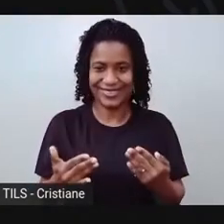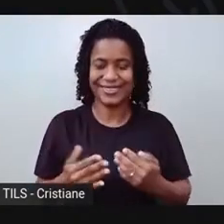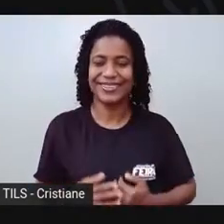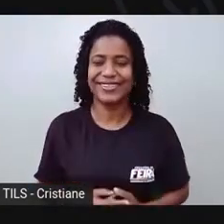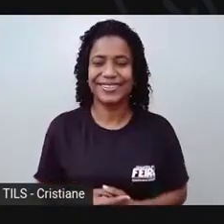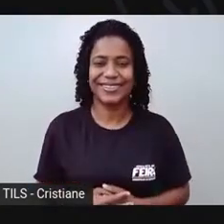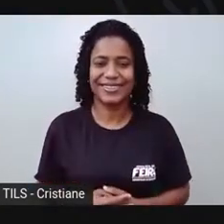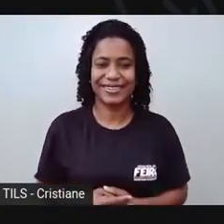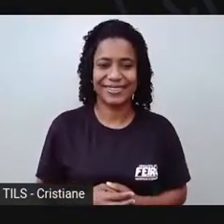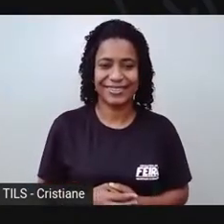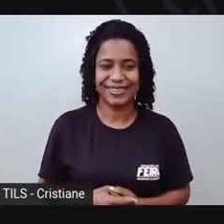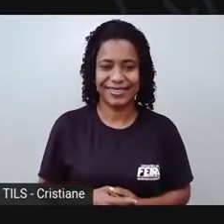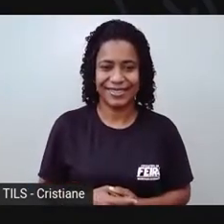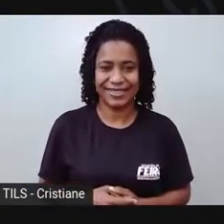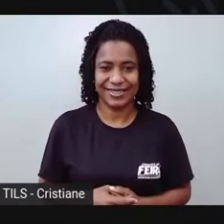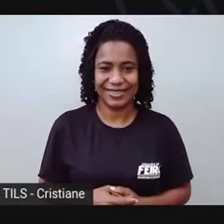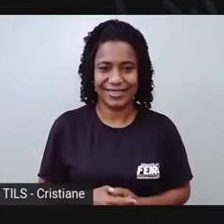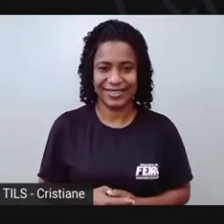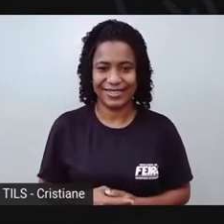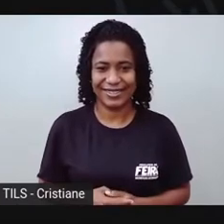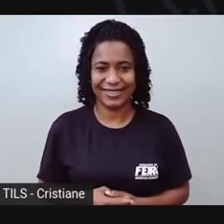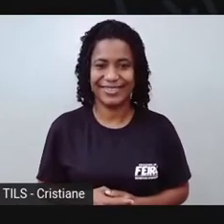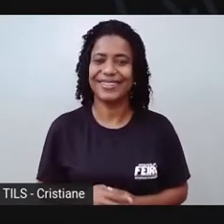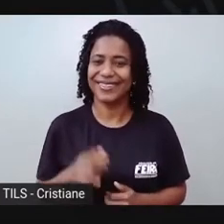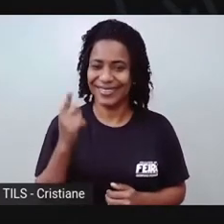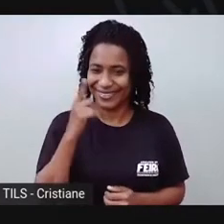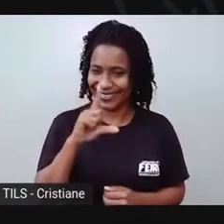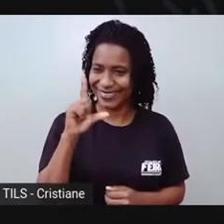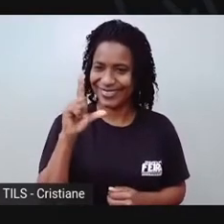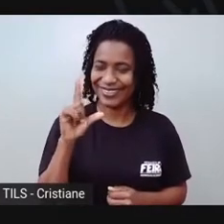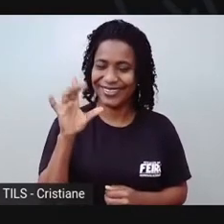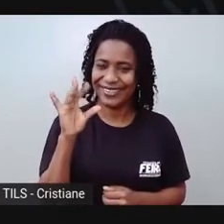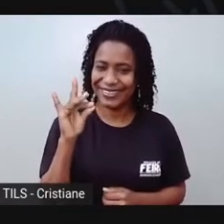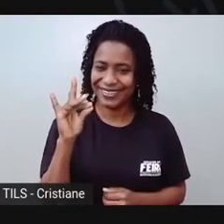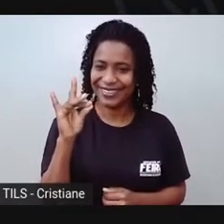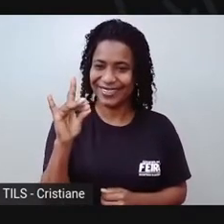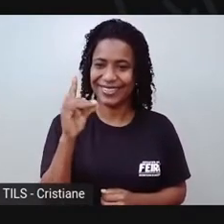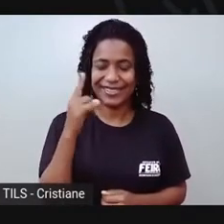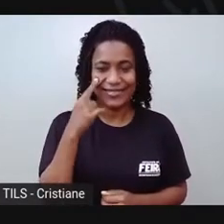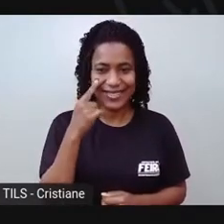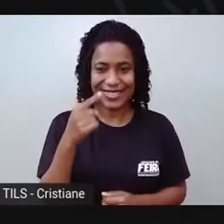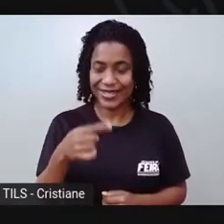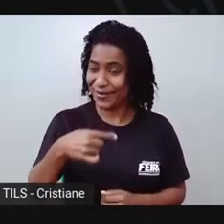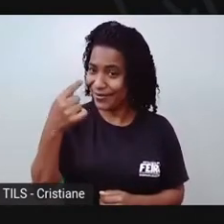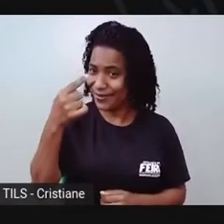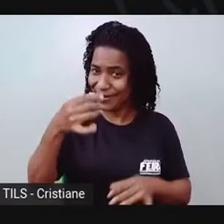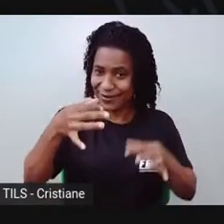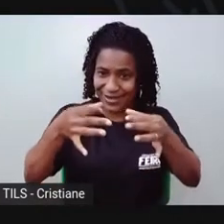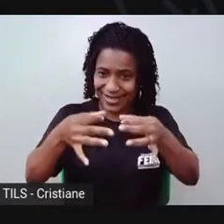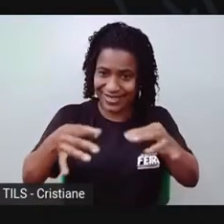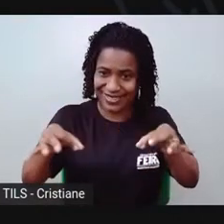cola! Funcione! Funcione! Isso! Lá vai a primeira forminha para o papel!